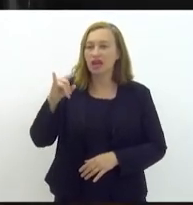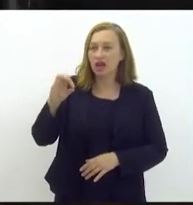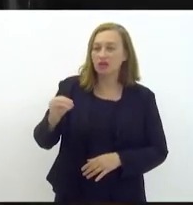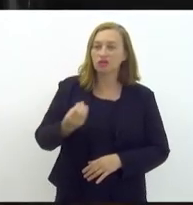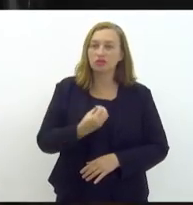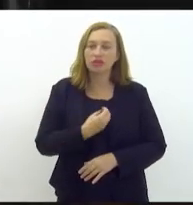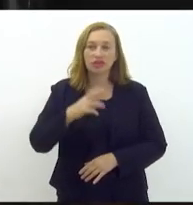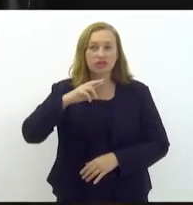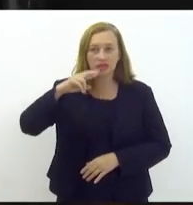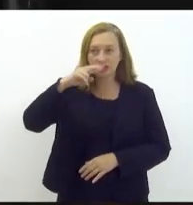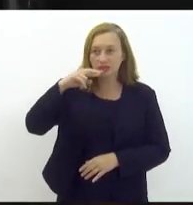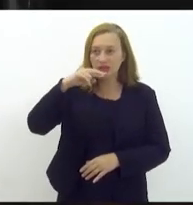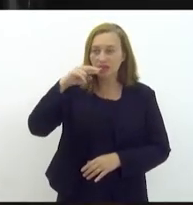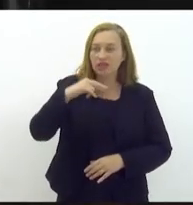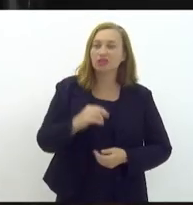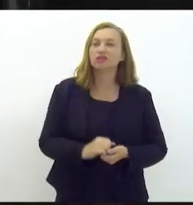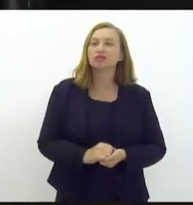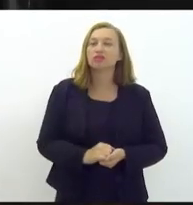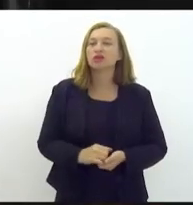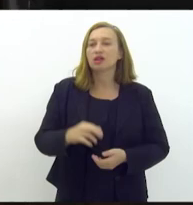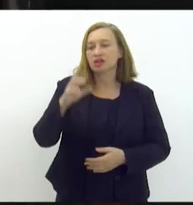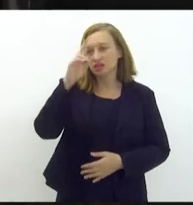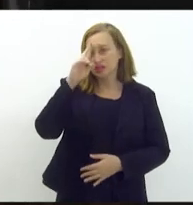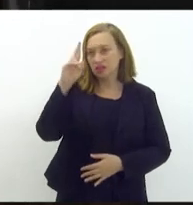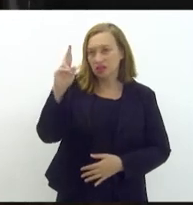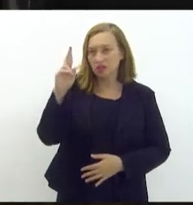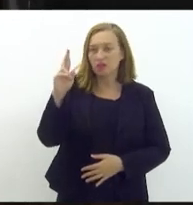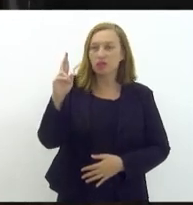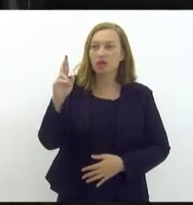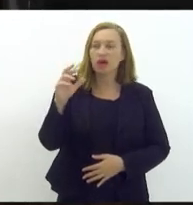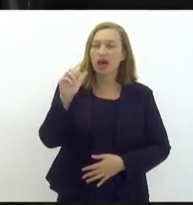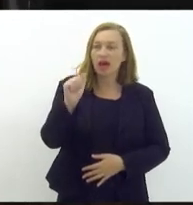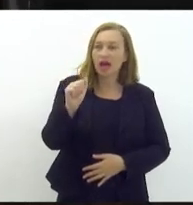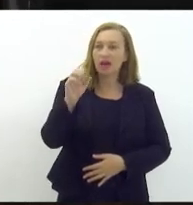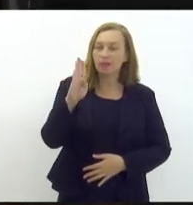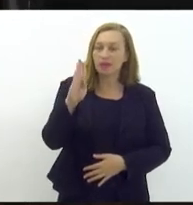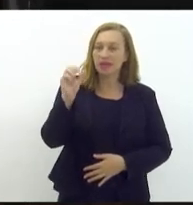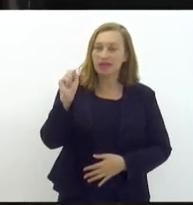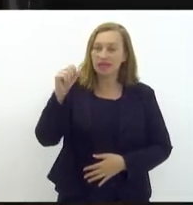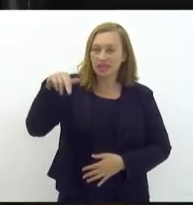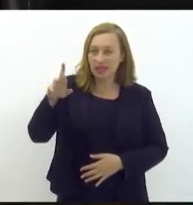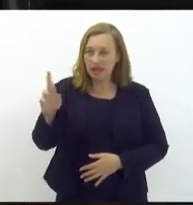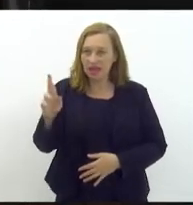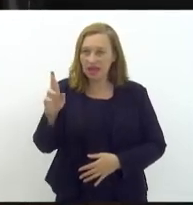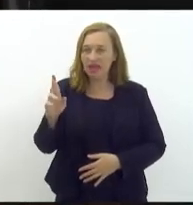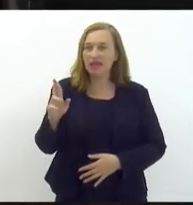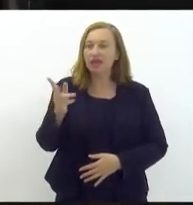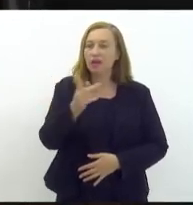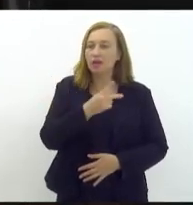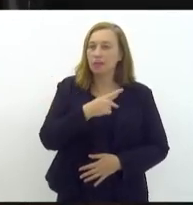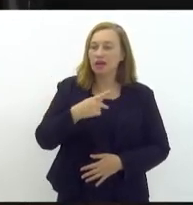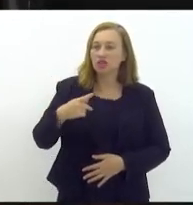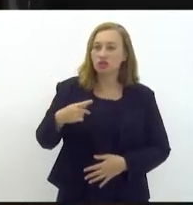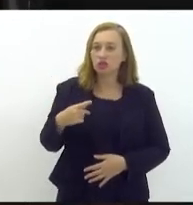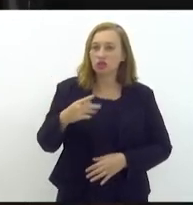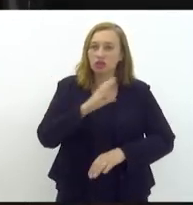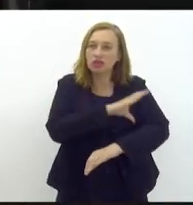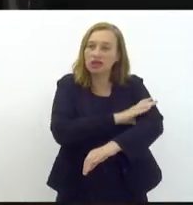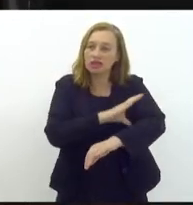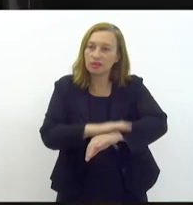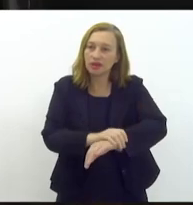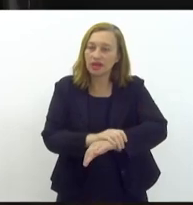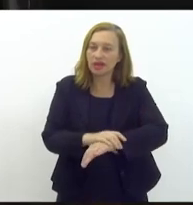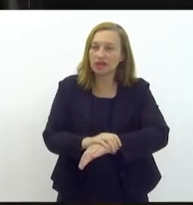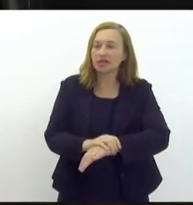medalha tiradente e respectivo diploma. Excelentíssimo senhor Abner de Cássio Ferreira, pastor, presidente da Assembleia de